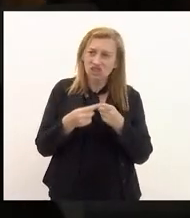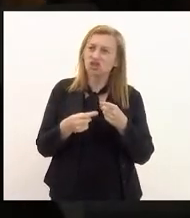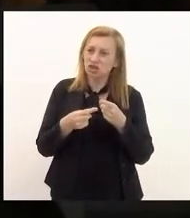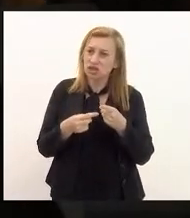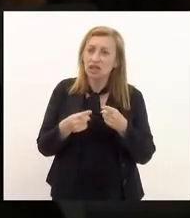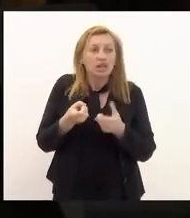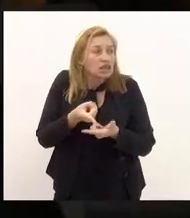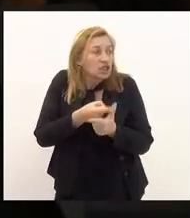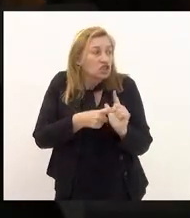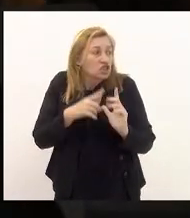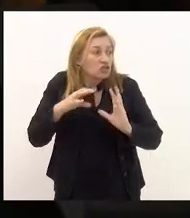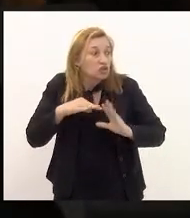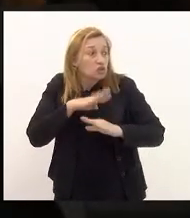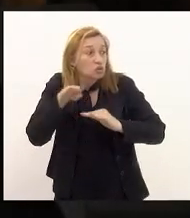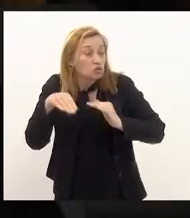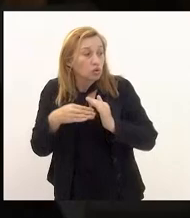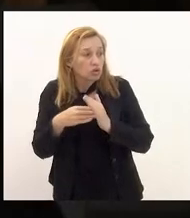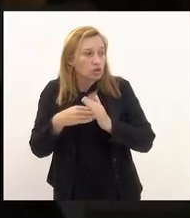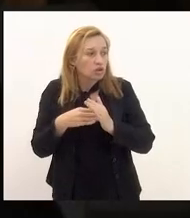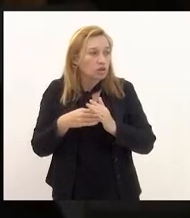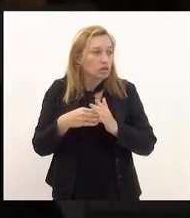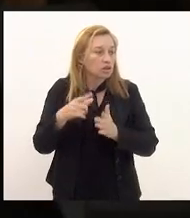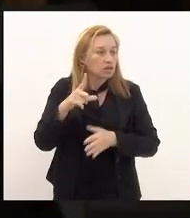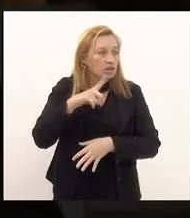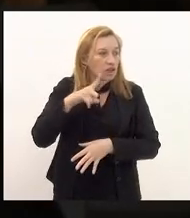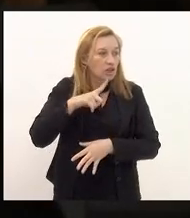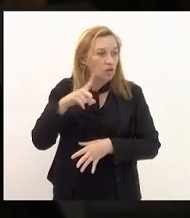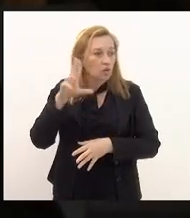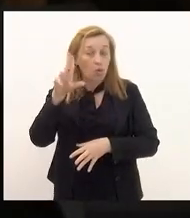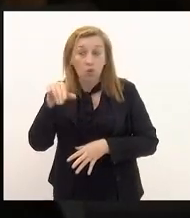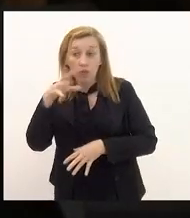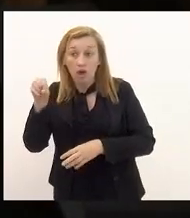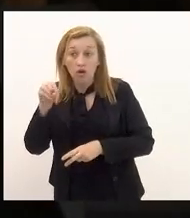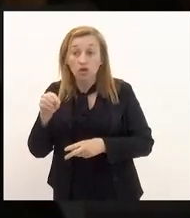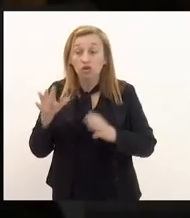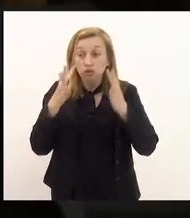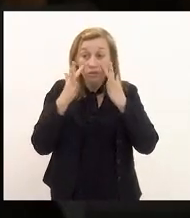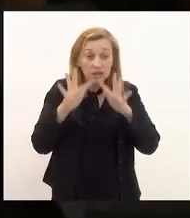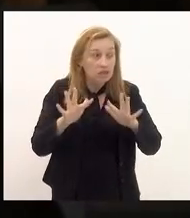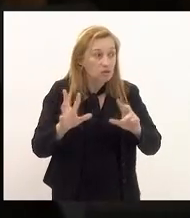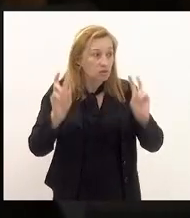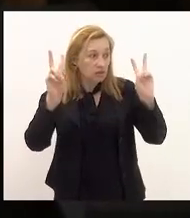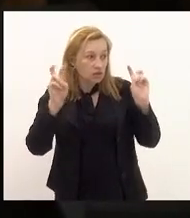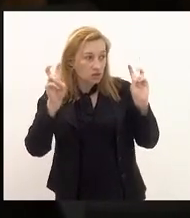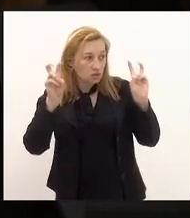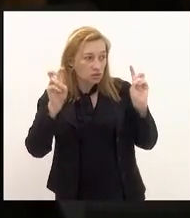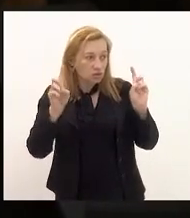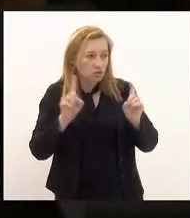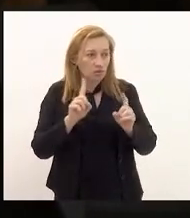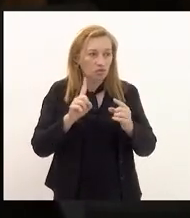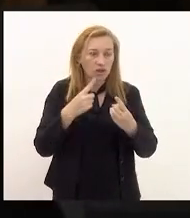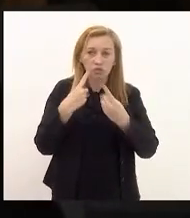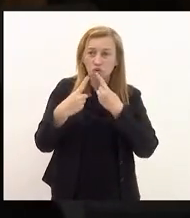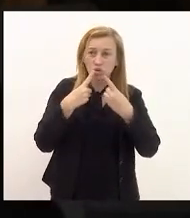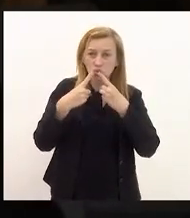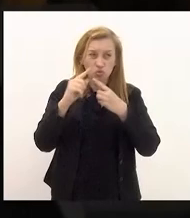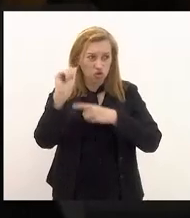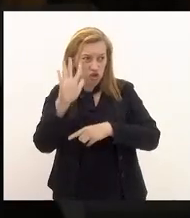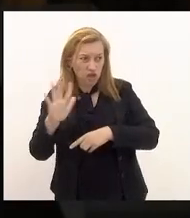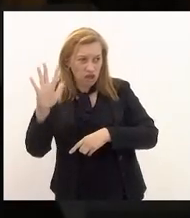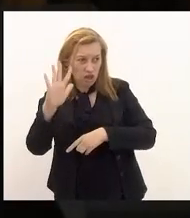da dívida total que o Estado tem com a União então se eu mando atenção para esses aspectos sem falar no debate mais geral